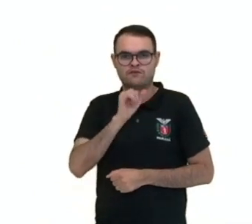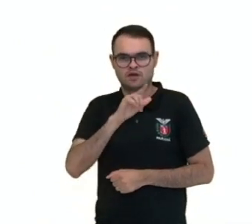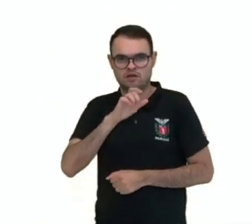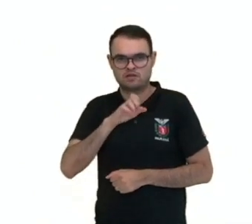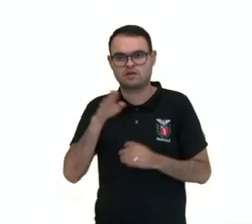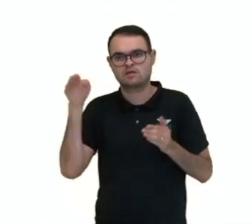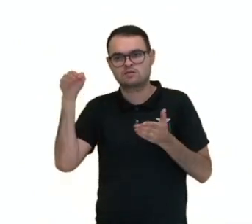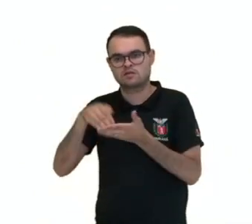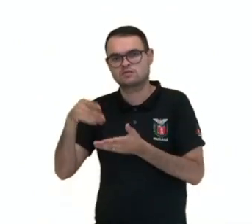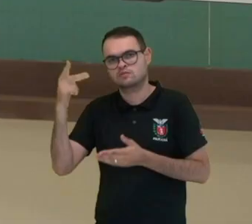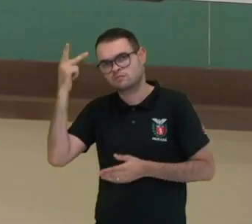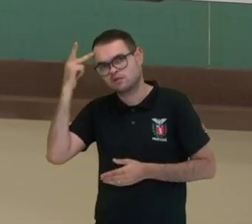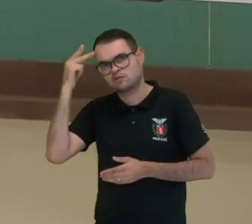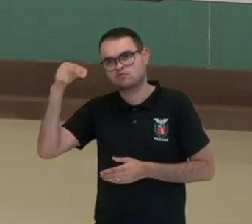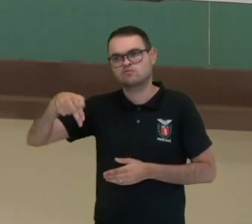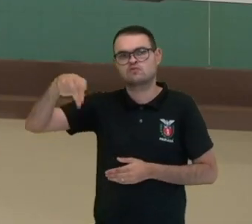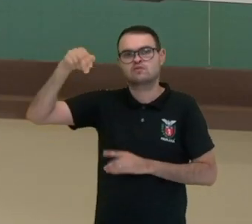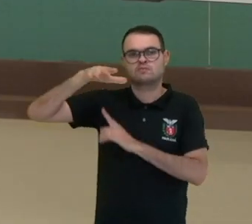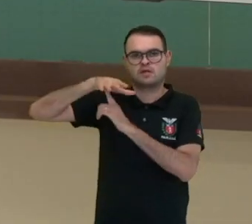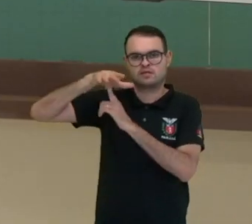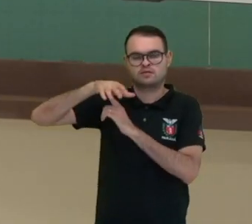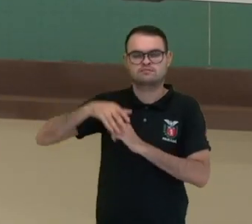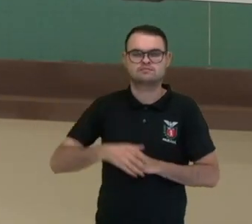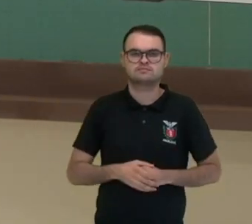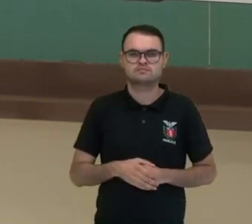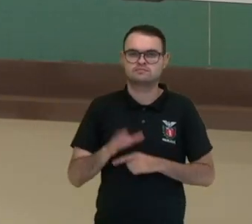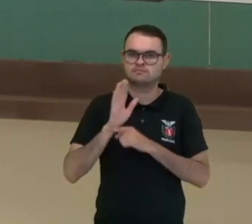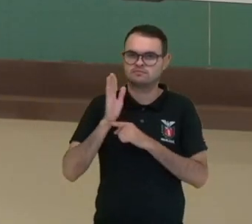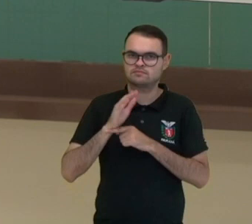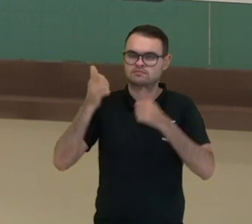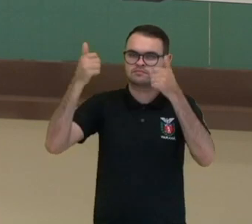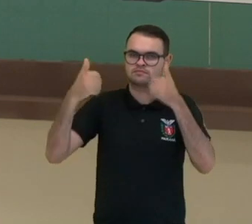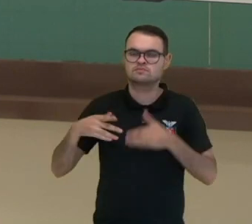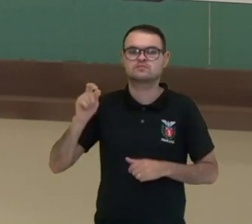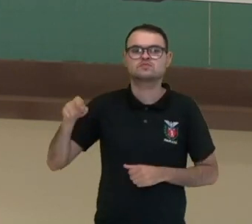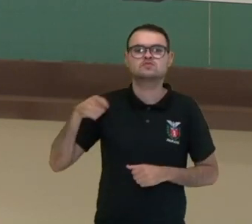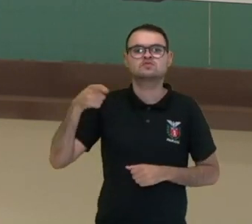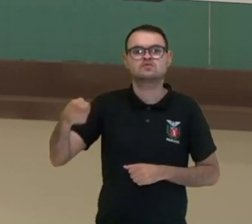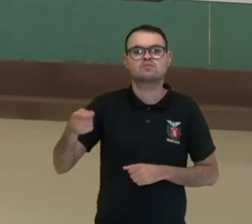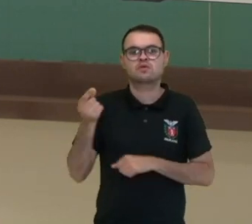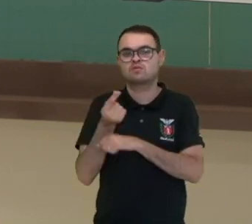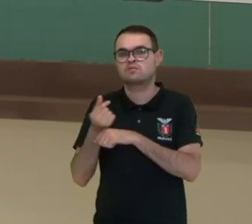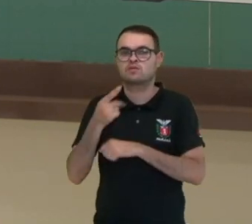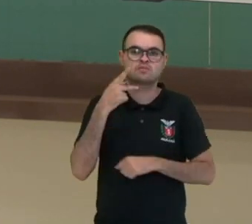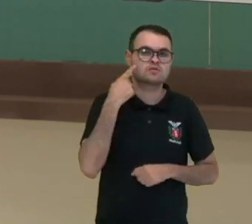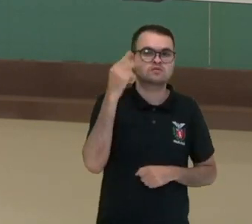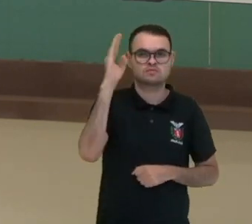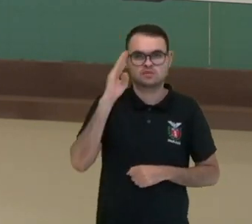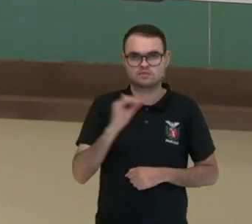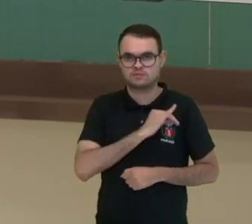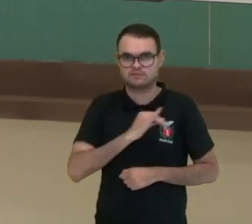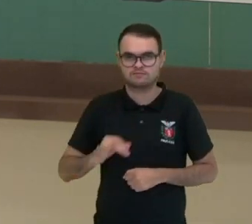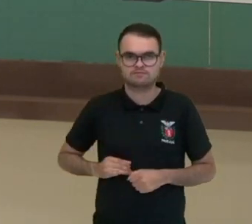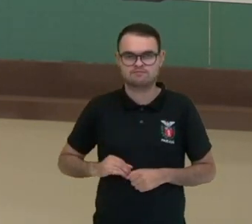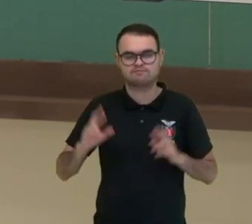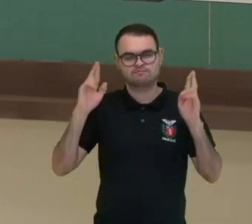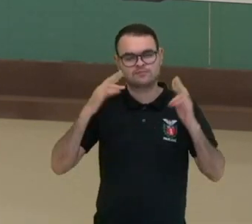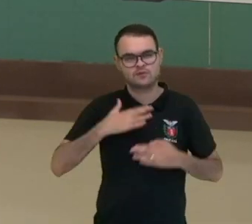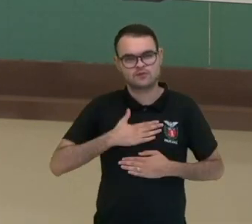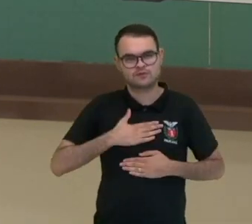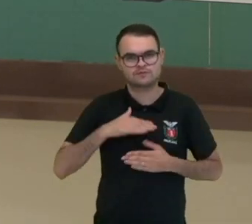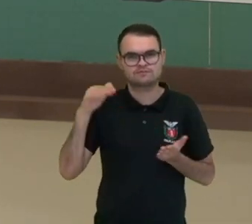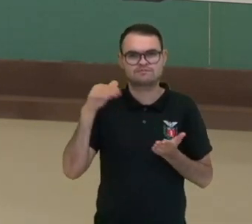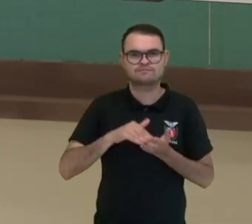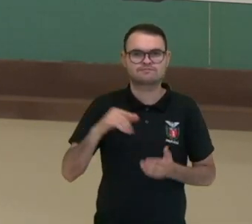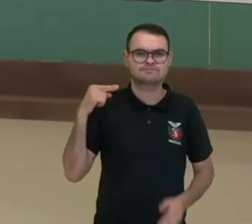até o norte do Paraná. Nesse vídeo, nós falamos sobre economia e política no Brasil imperial. Espero que vocês tenham